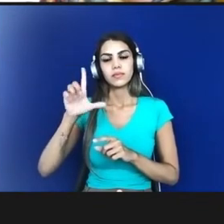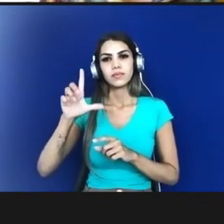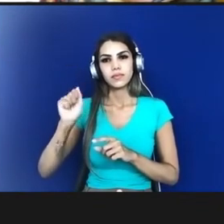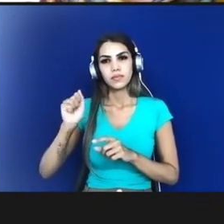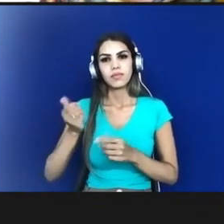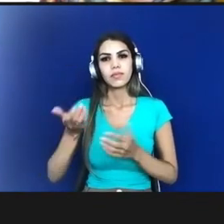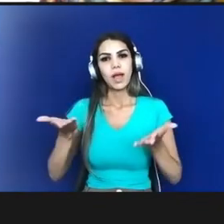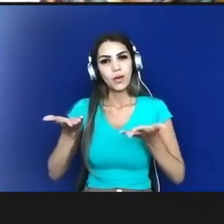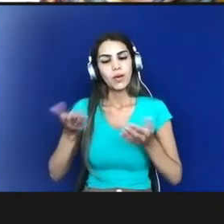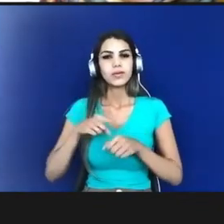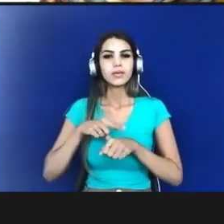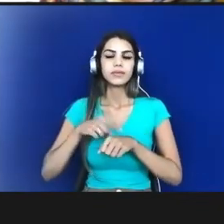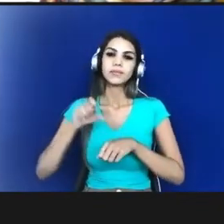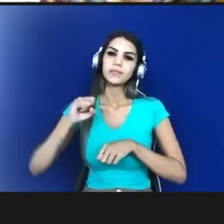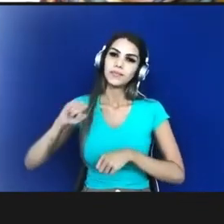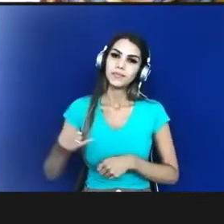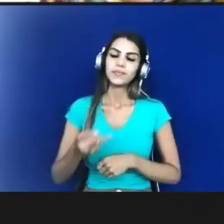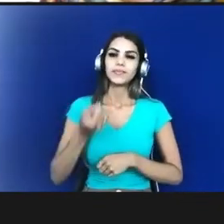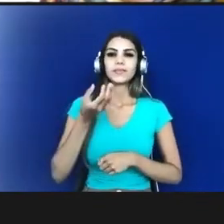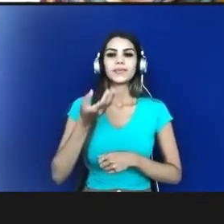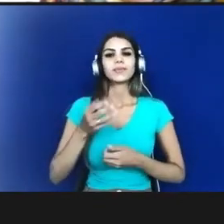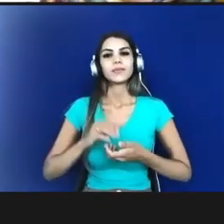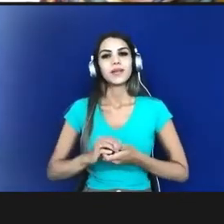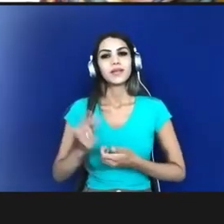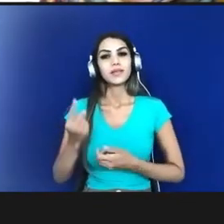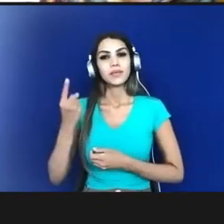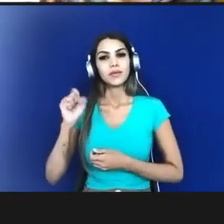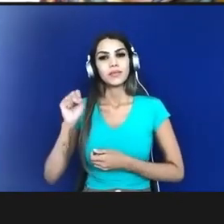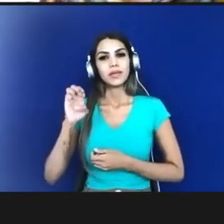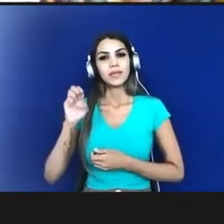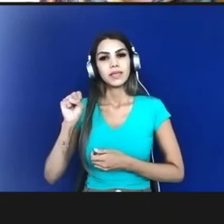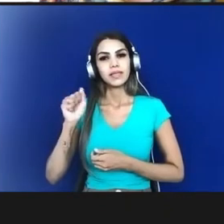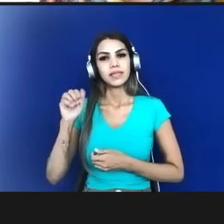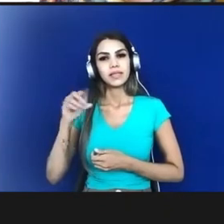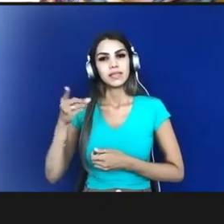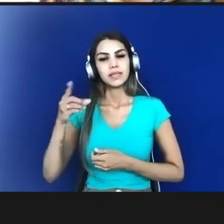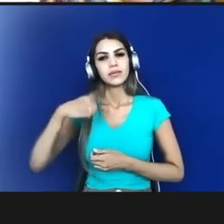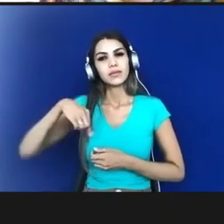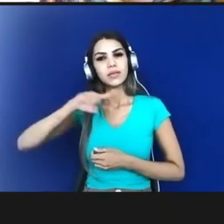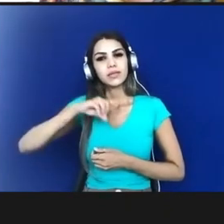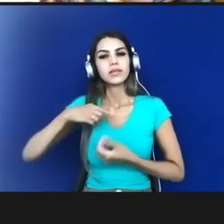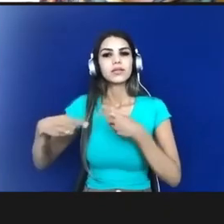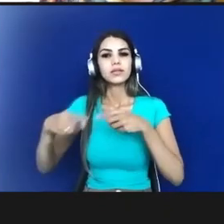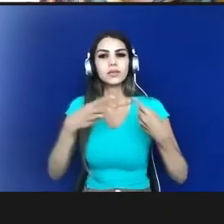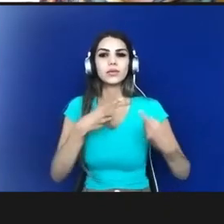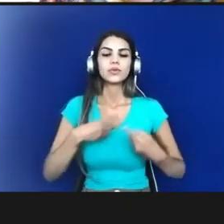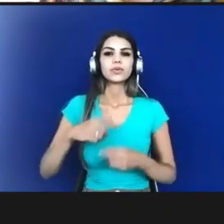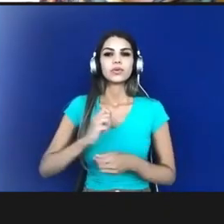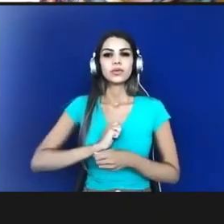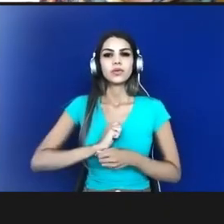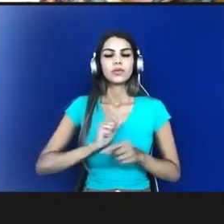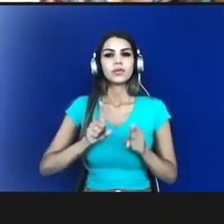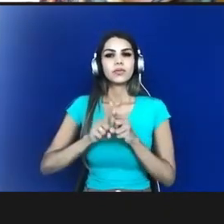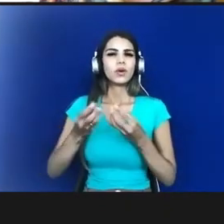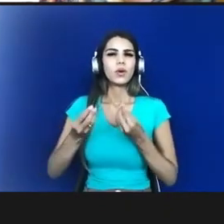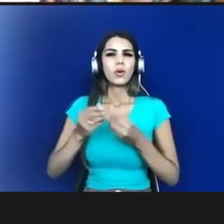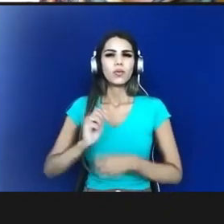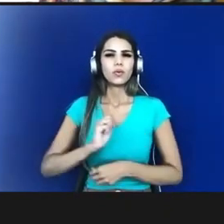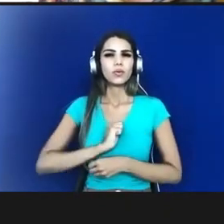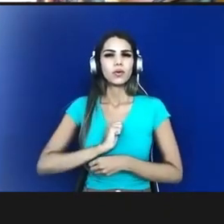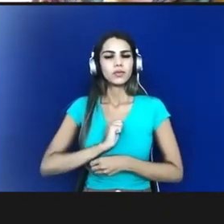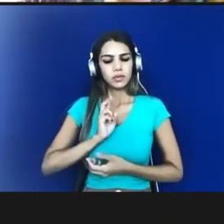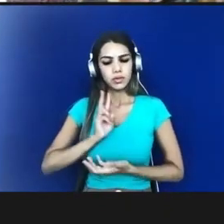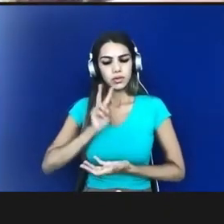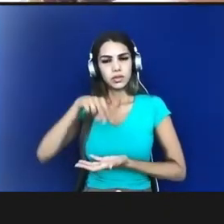gente desde a primeira sessão quando a gente vem discutindo essa antropologia e como ela está se posicionando né diante desses desses